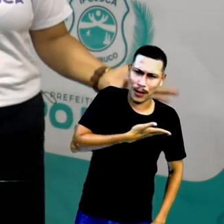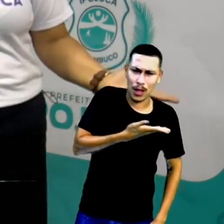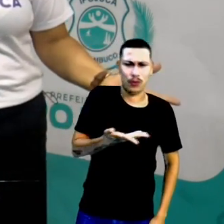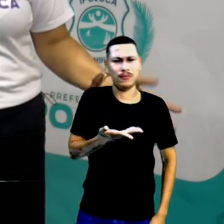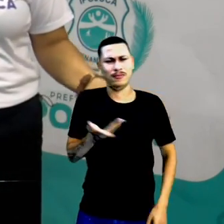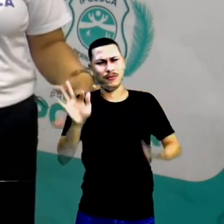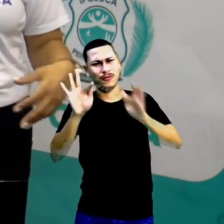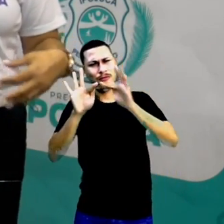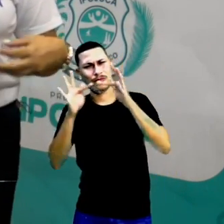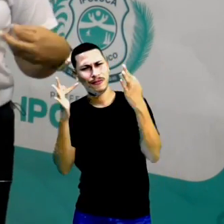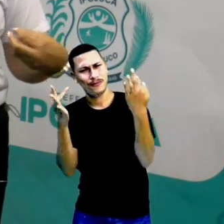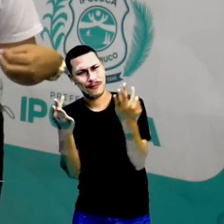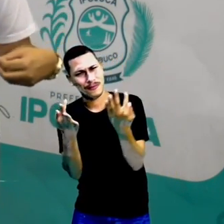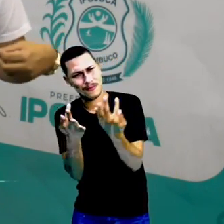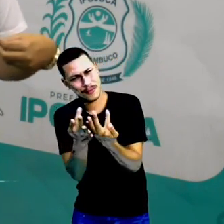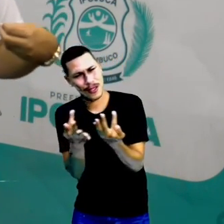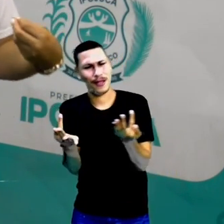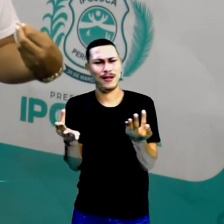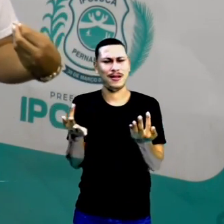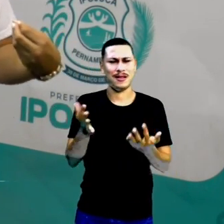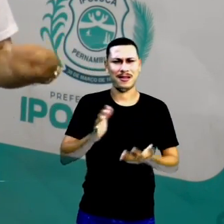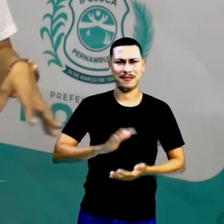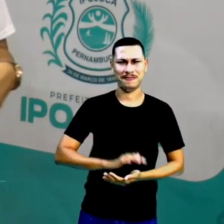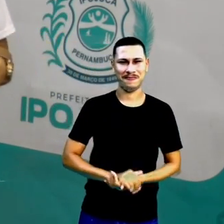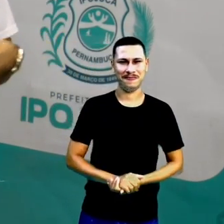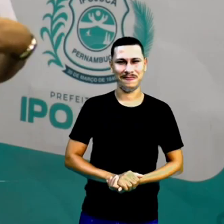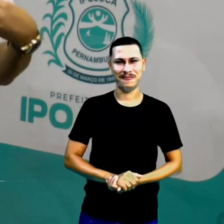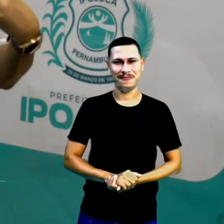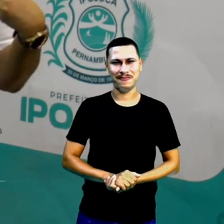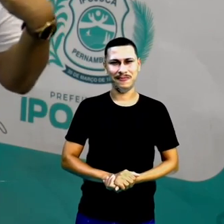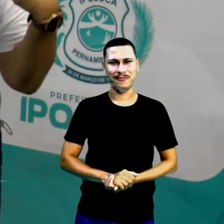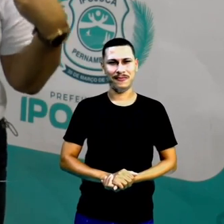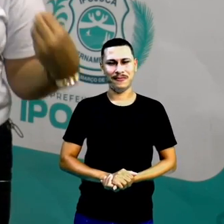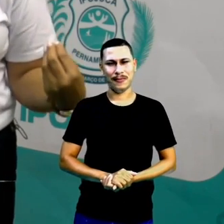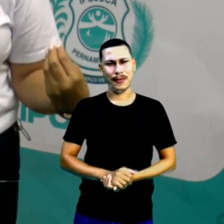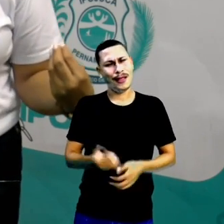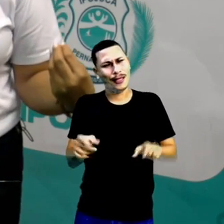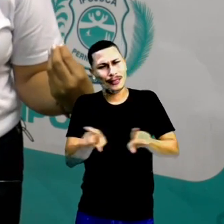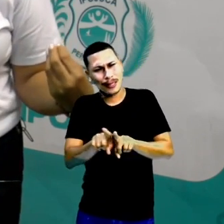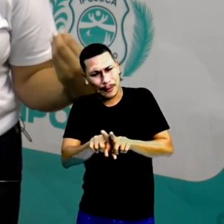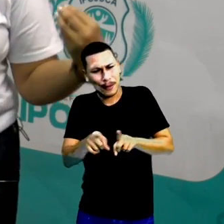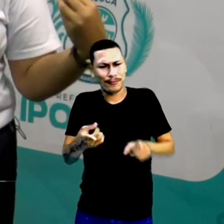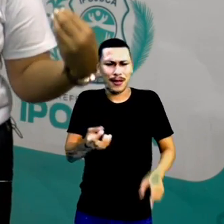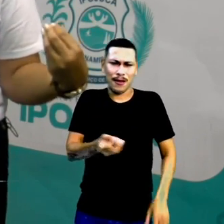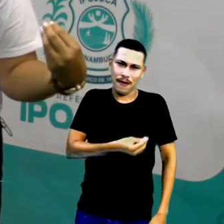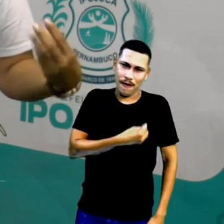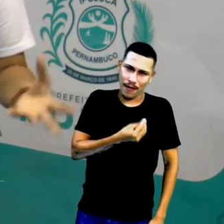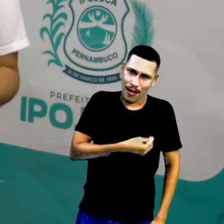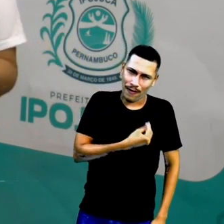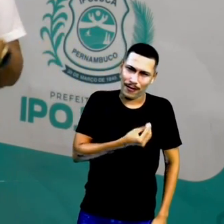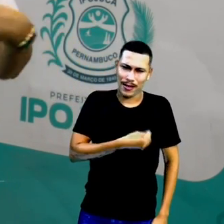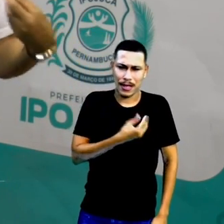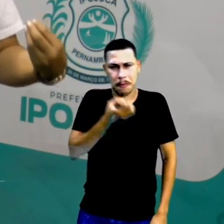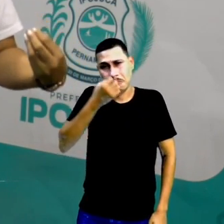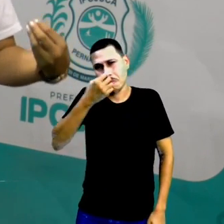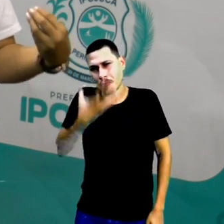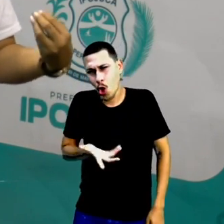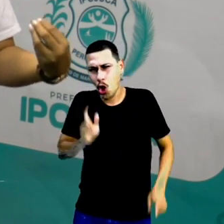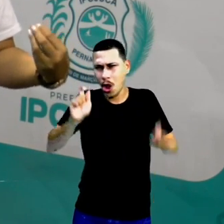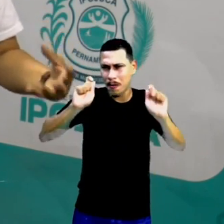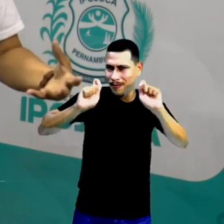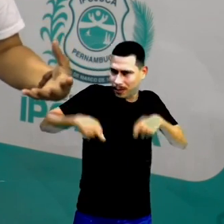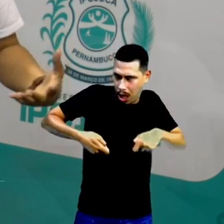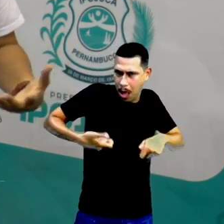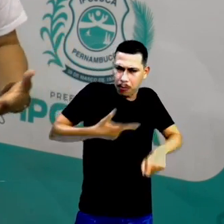o papai, com a mamãe. E para termos uma boa convivência, temos que ter boas